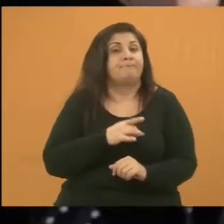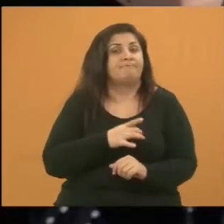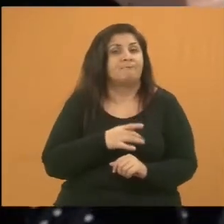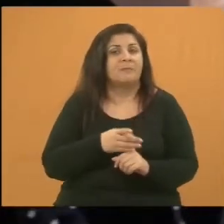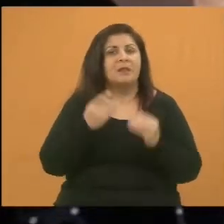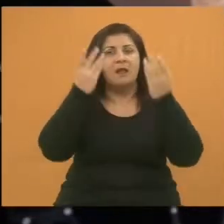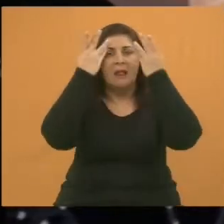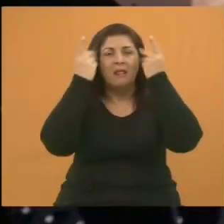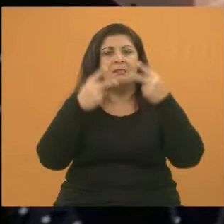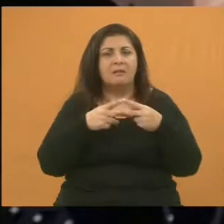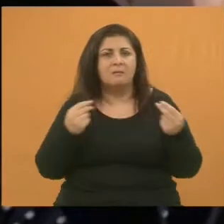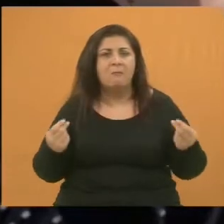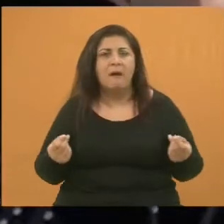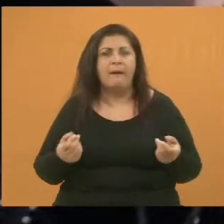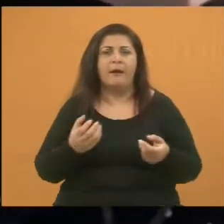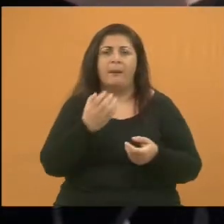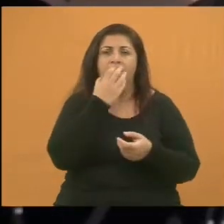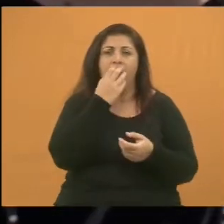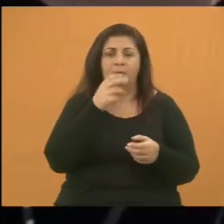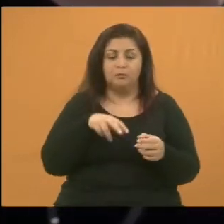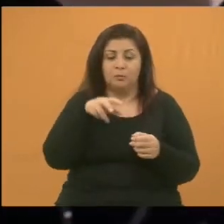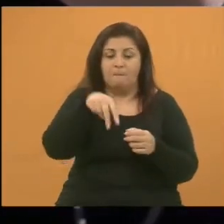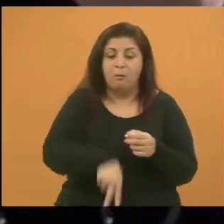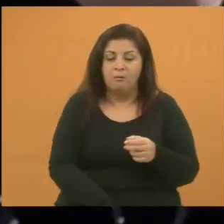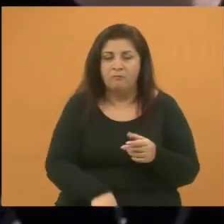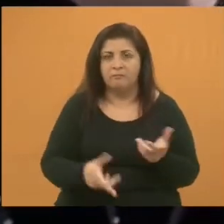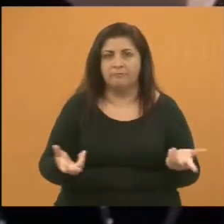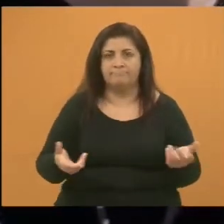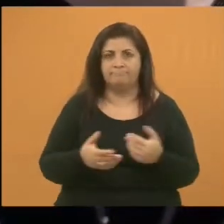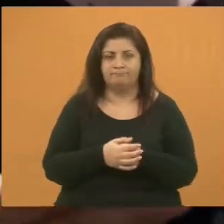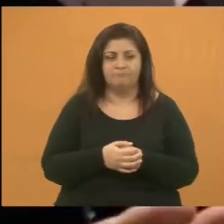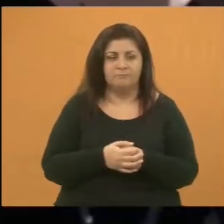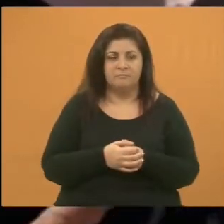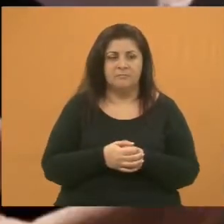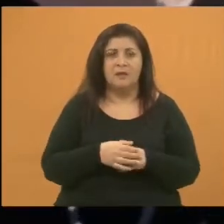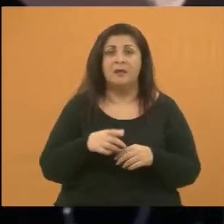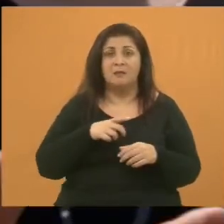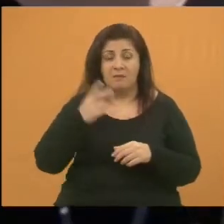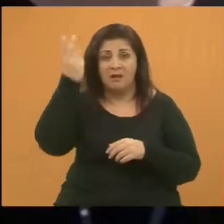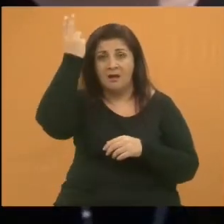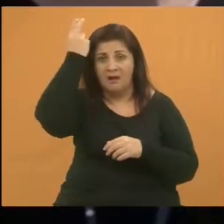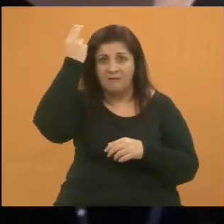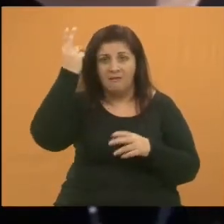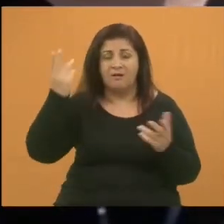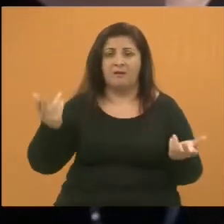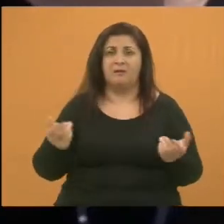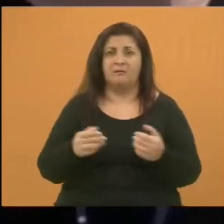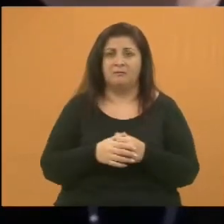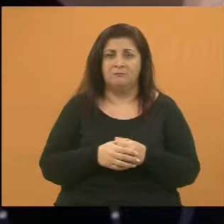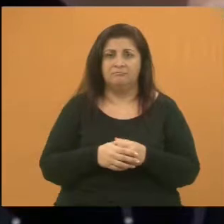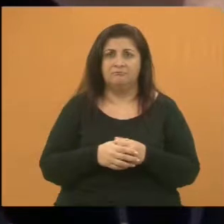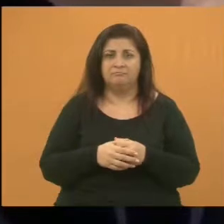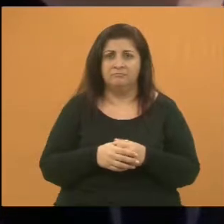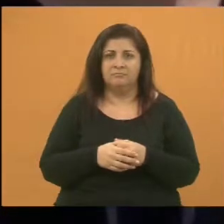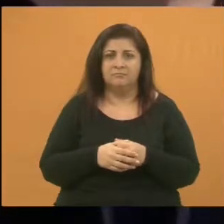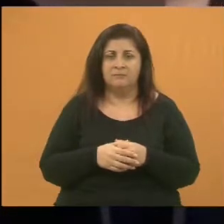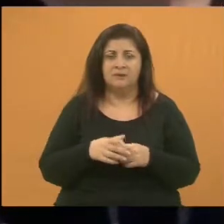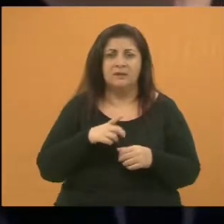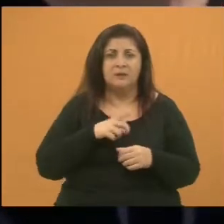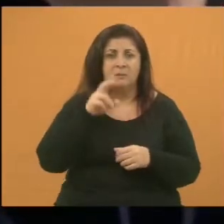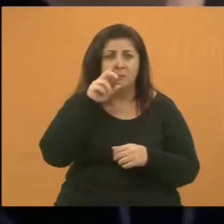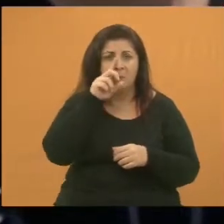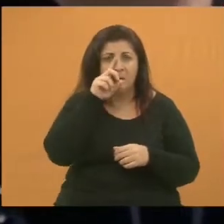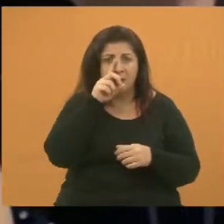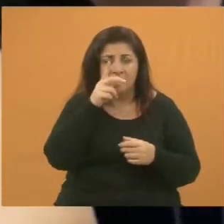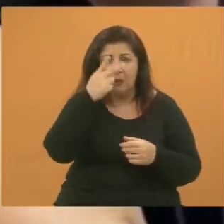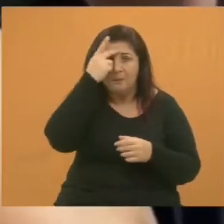como já ocorreu, de animal, cachorro cair, sempre está passando cavalo também. Pessoas, assim, idosas, de repente, podem andar na